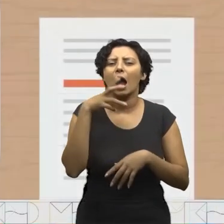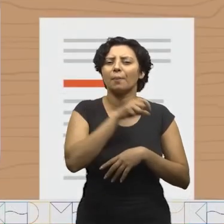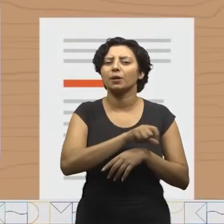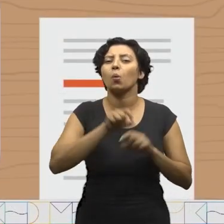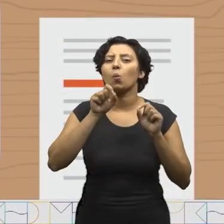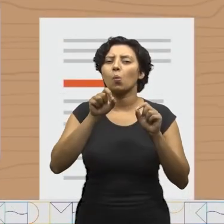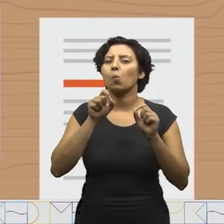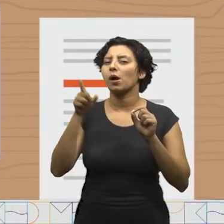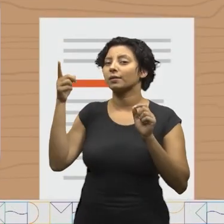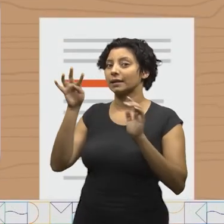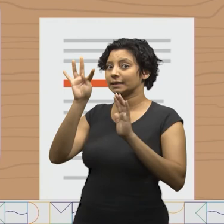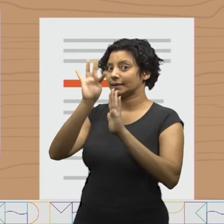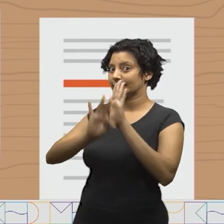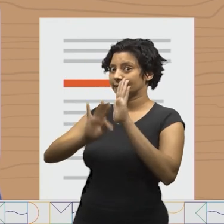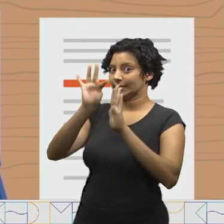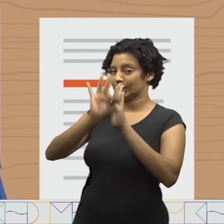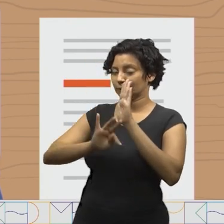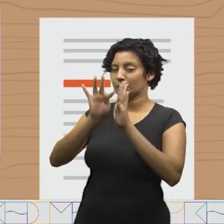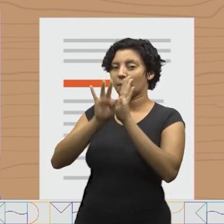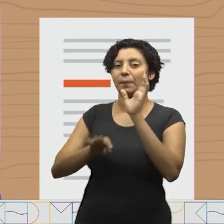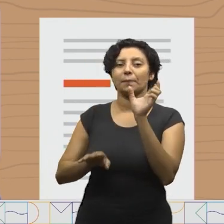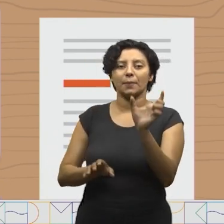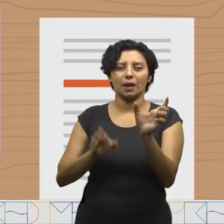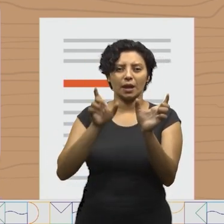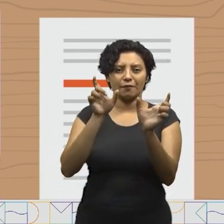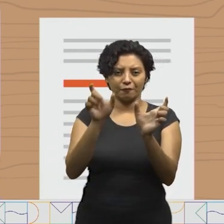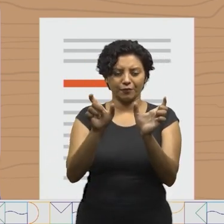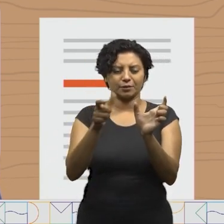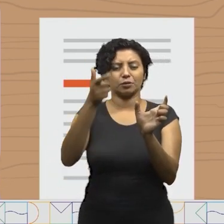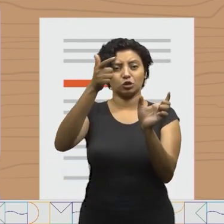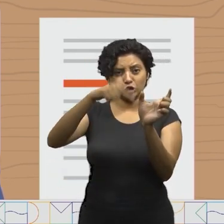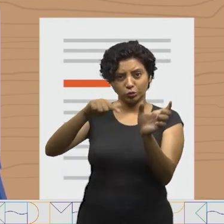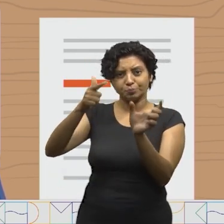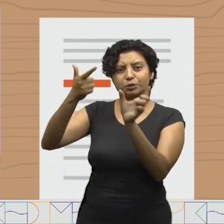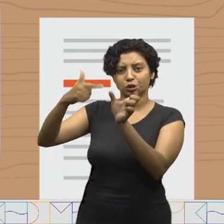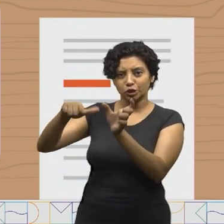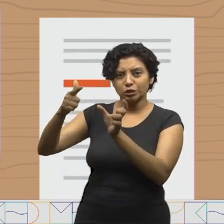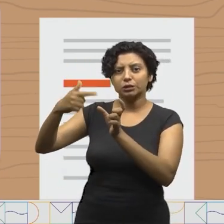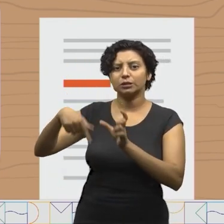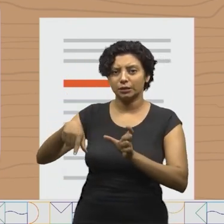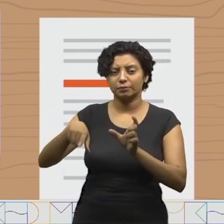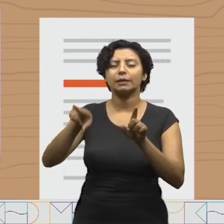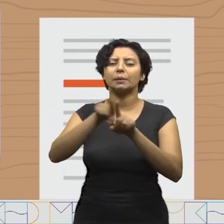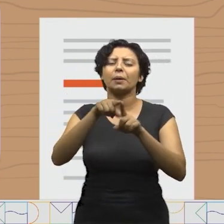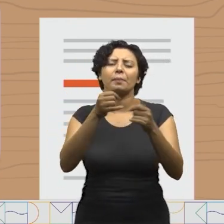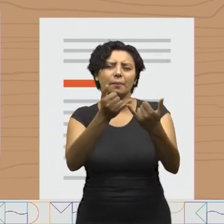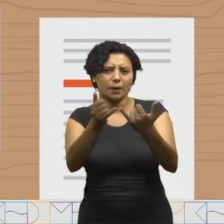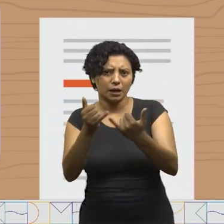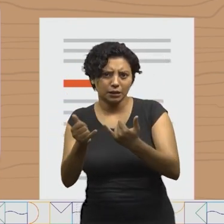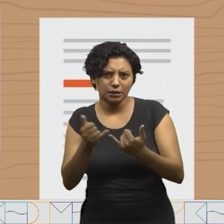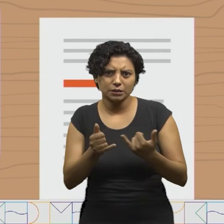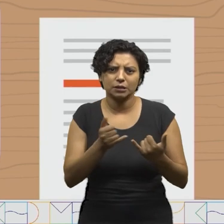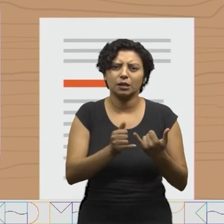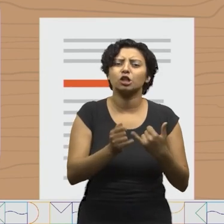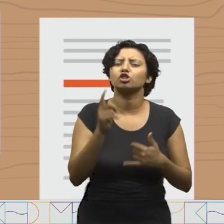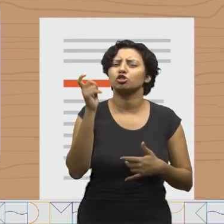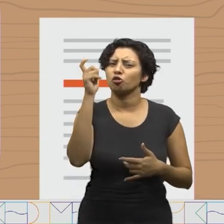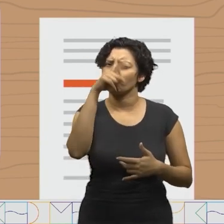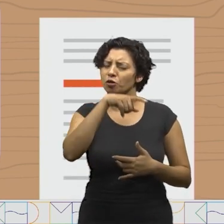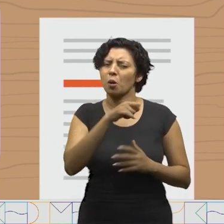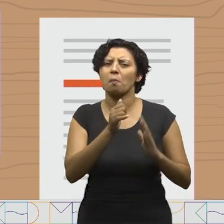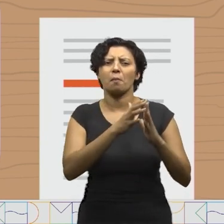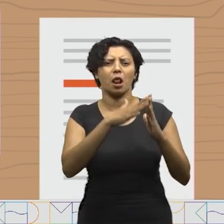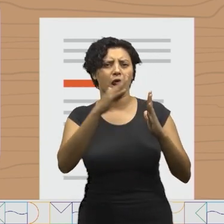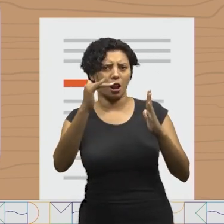textos com palavras repetidas e de